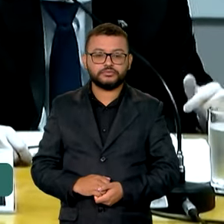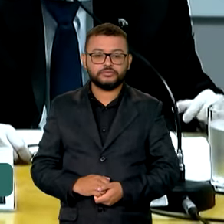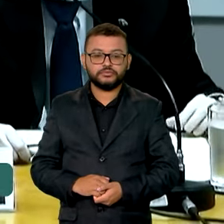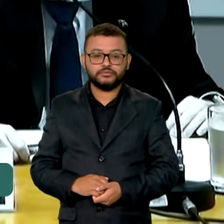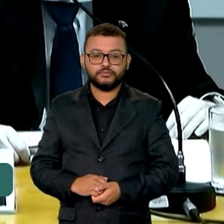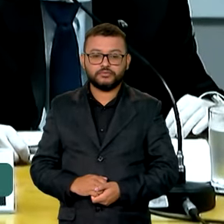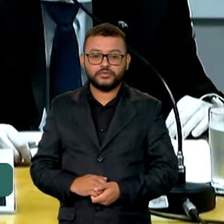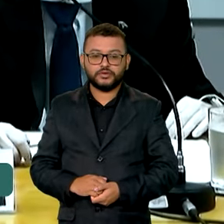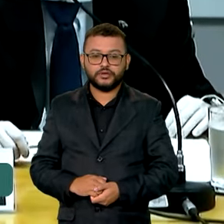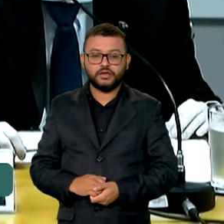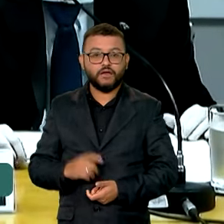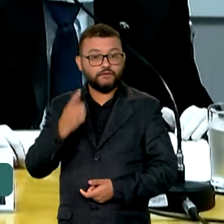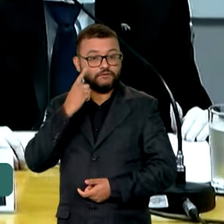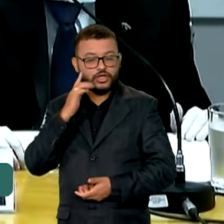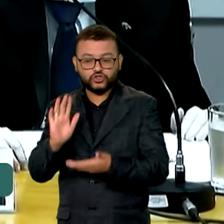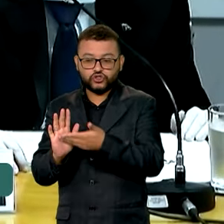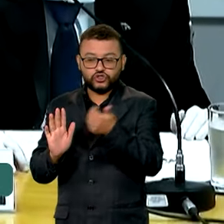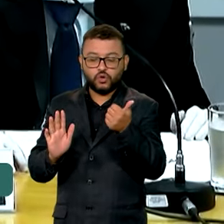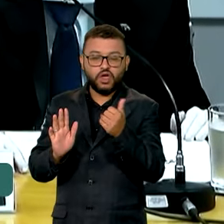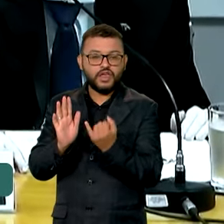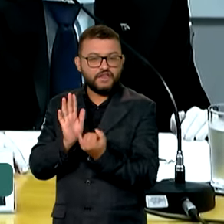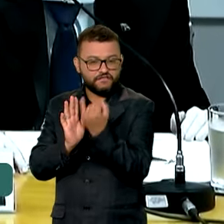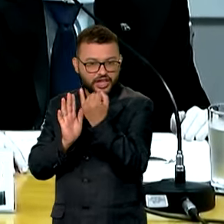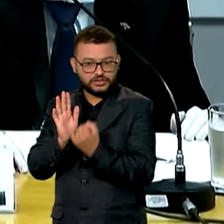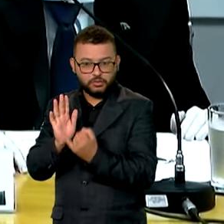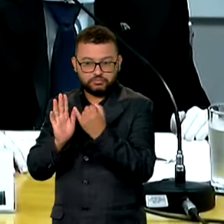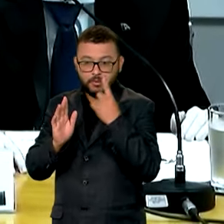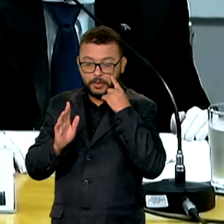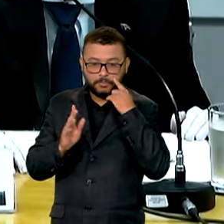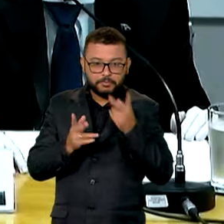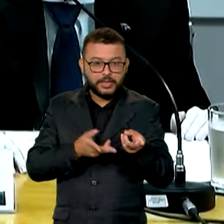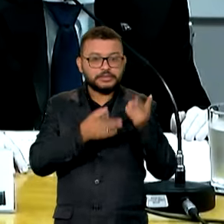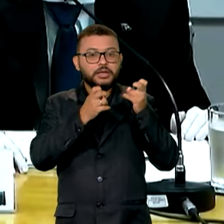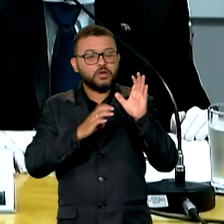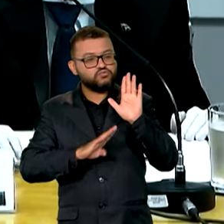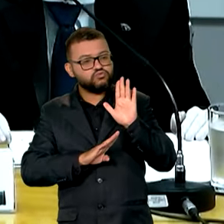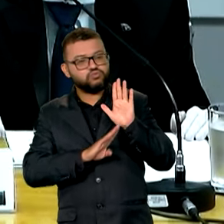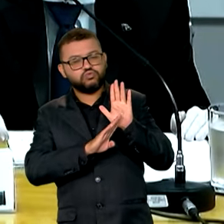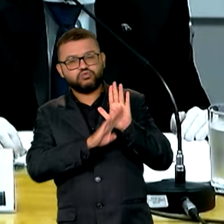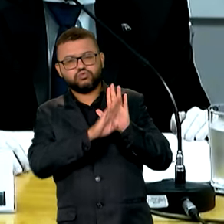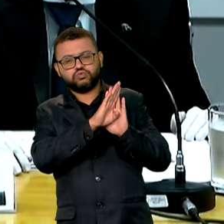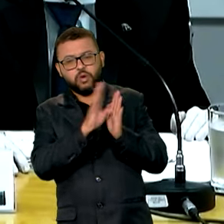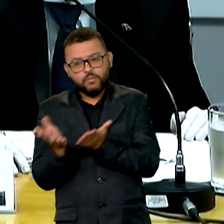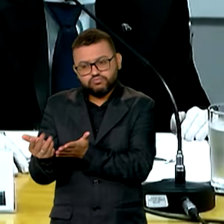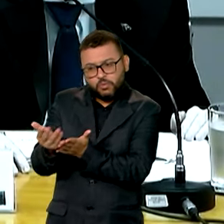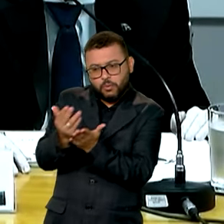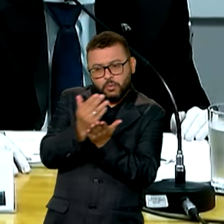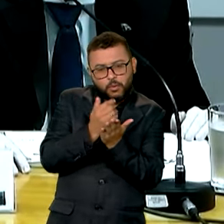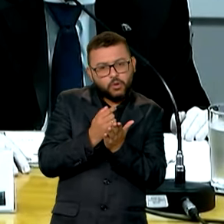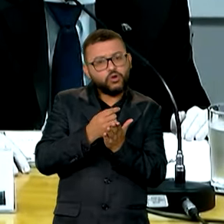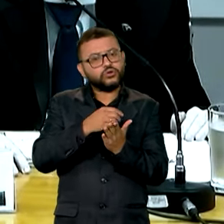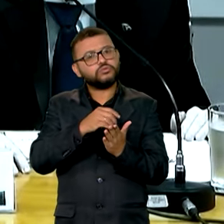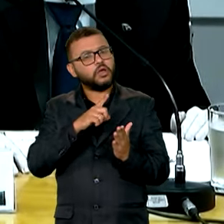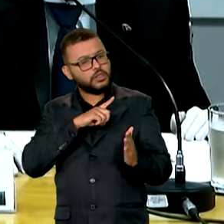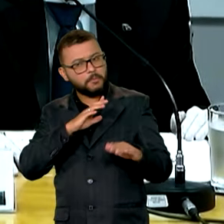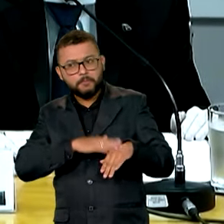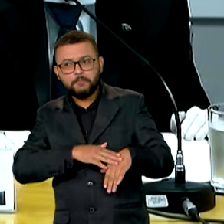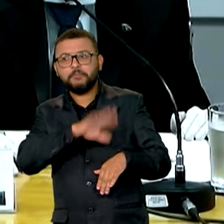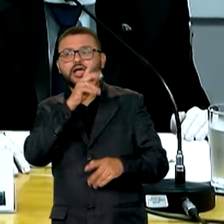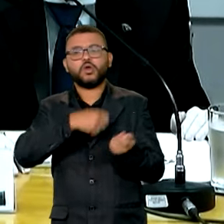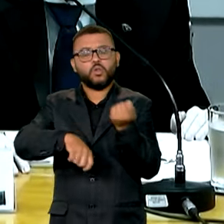Então, já descontada a inflação, o crescimento da arrecadação está bem superior até os índices, próprios índices